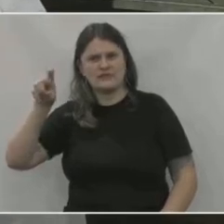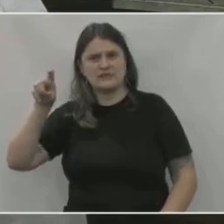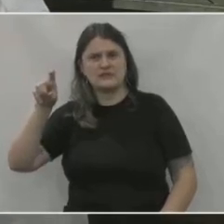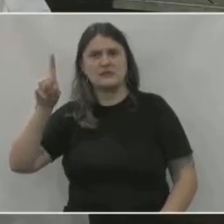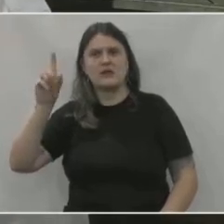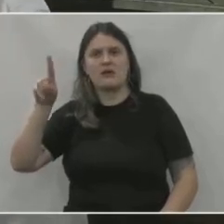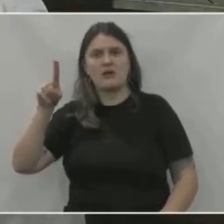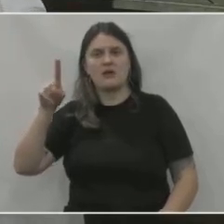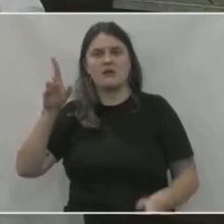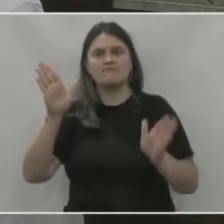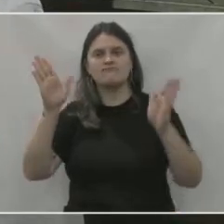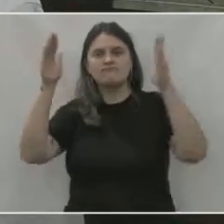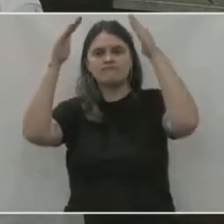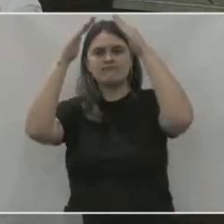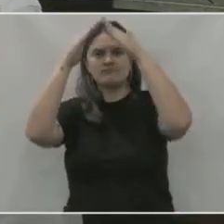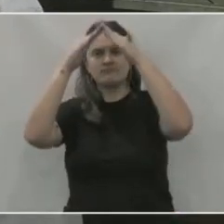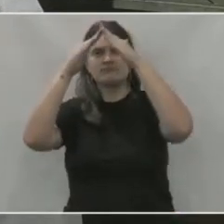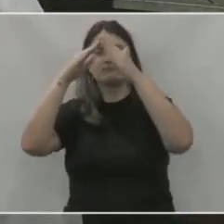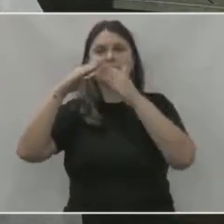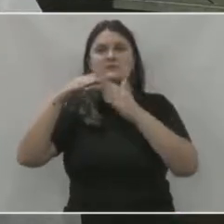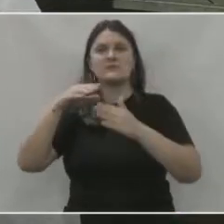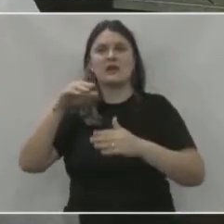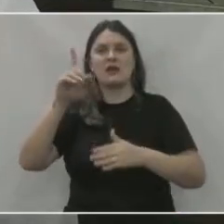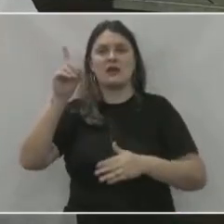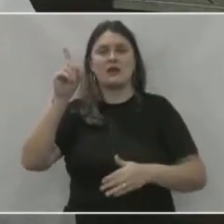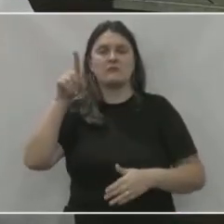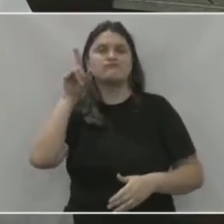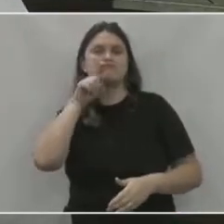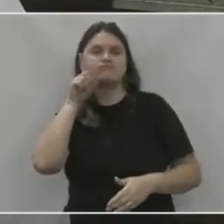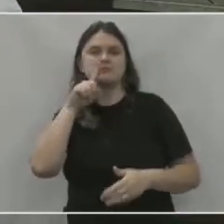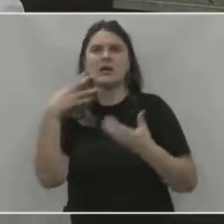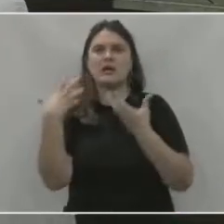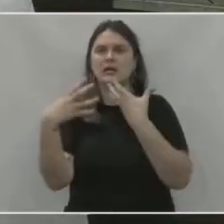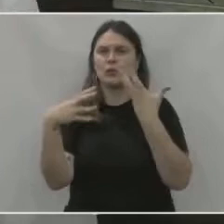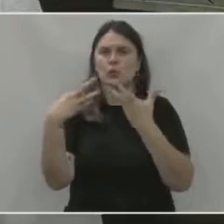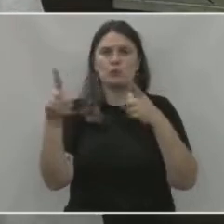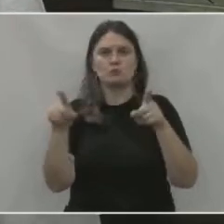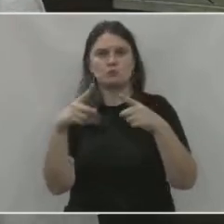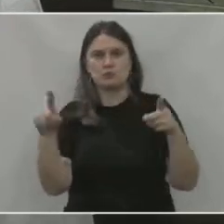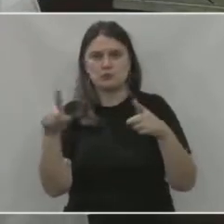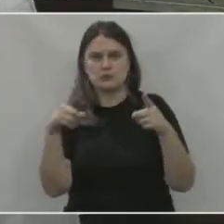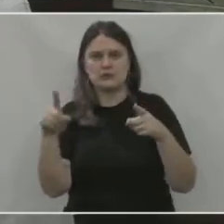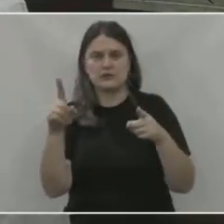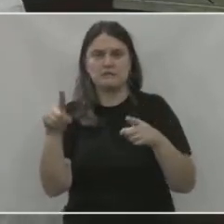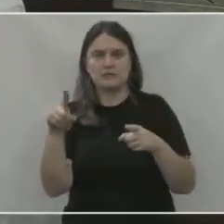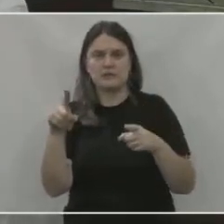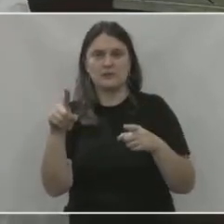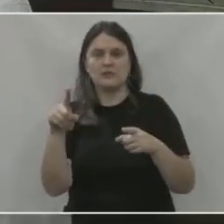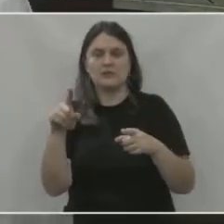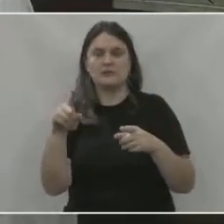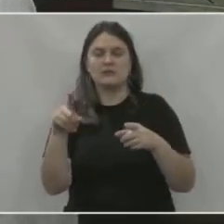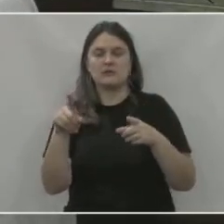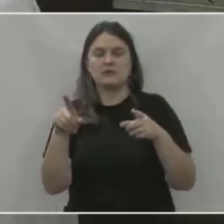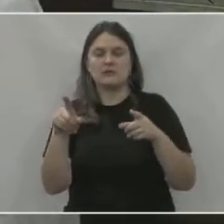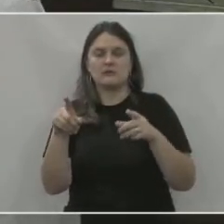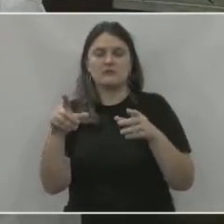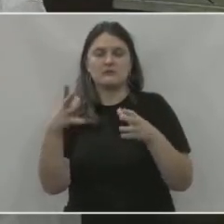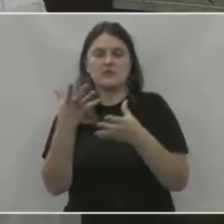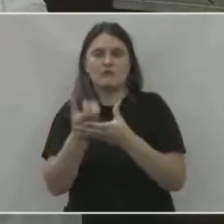Tenente, que inclusive é um americano, mas cantou uma música para ser gravada.